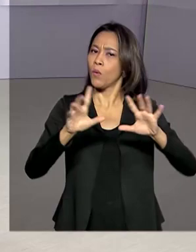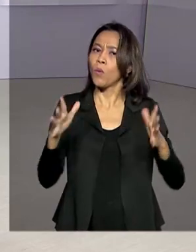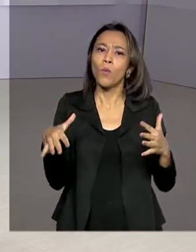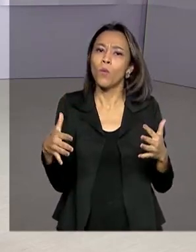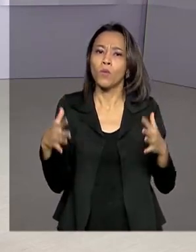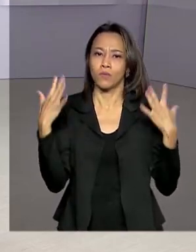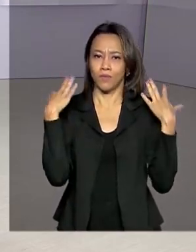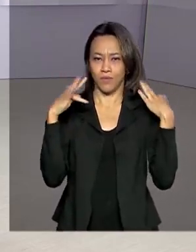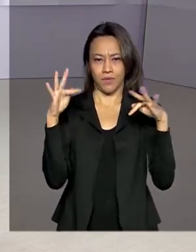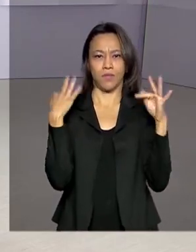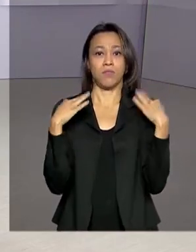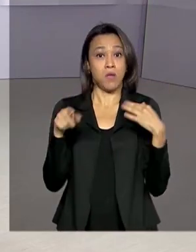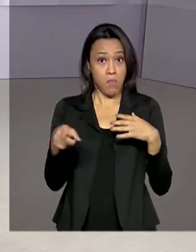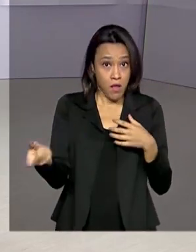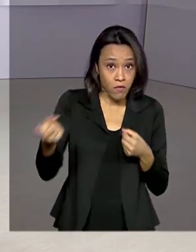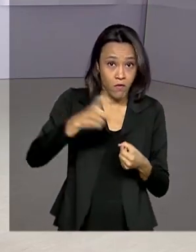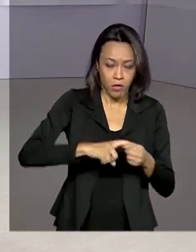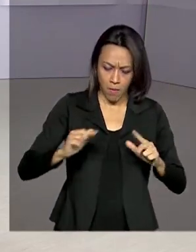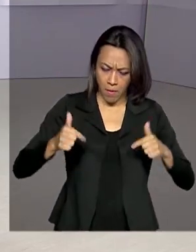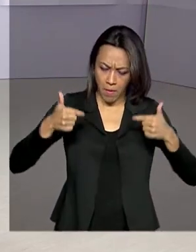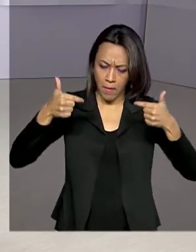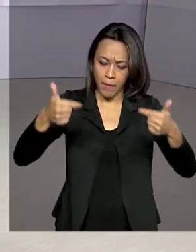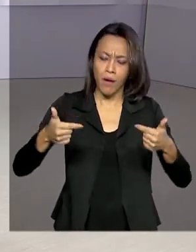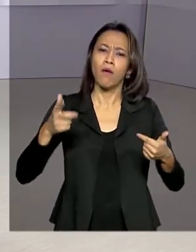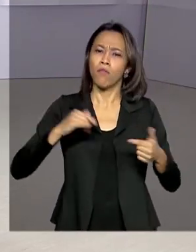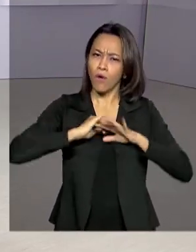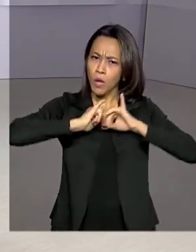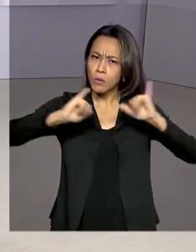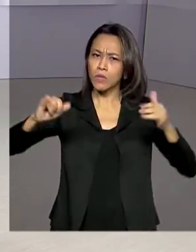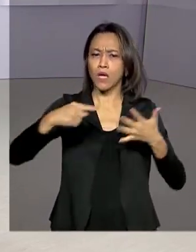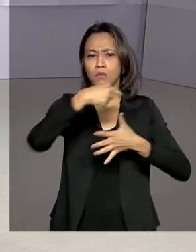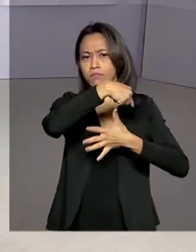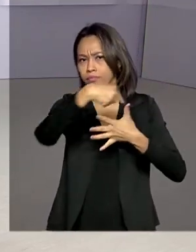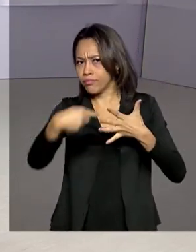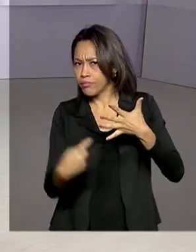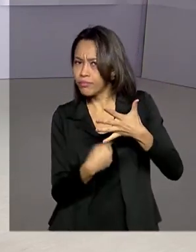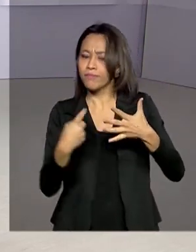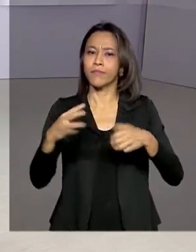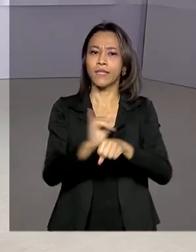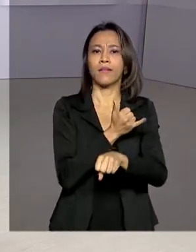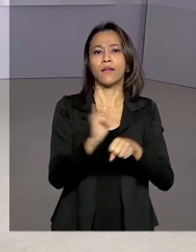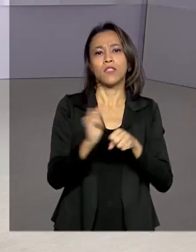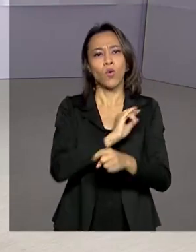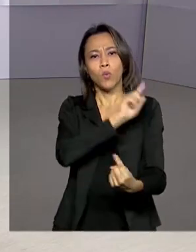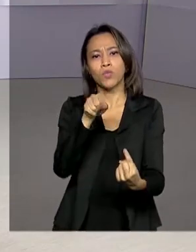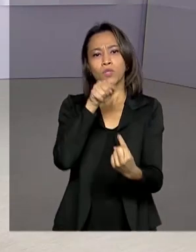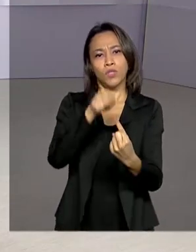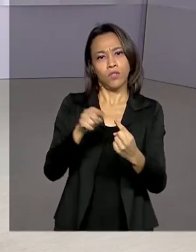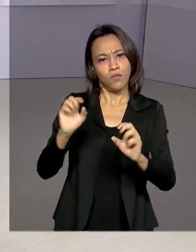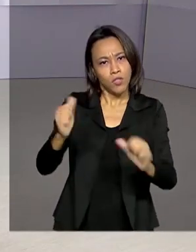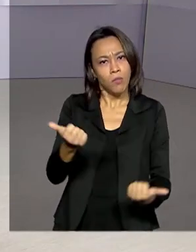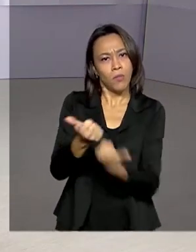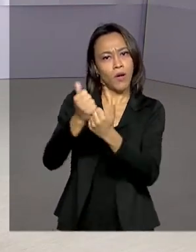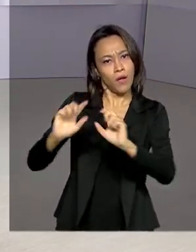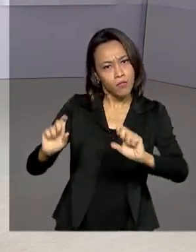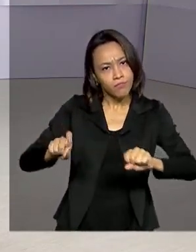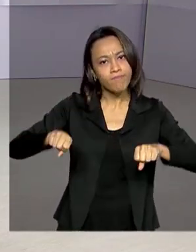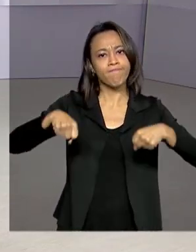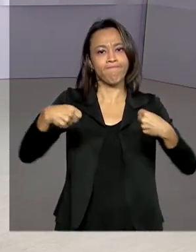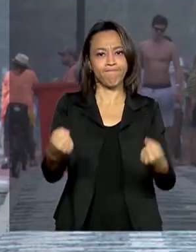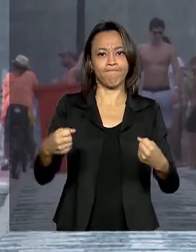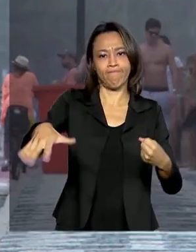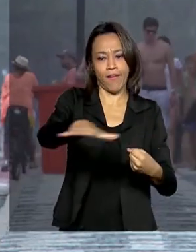retomar esse setor no Brasil, foi anunciado uma série de medidas para recuperar as atividades turísticas e culturais.